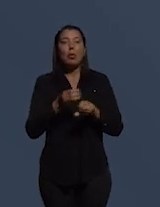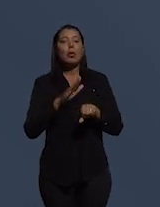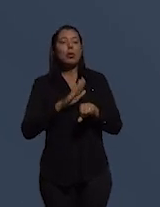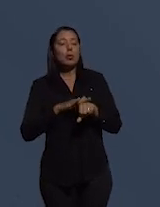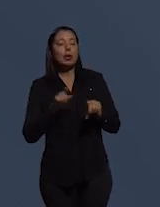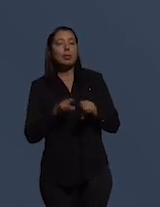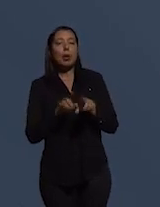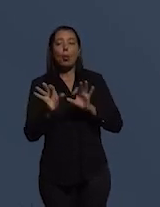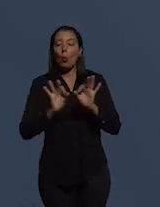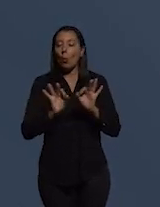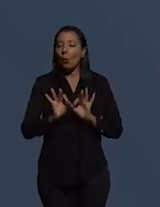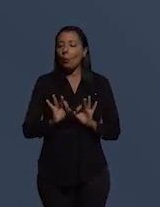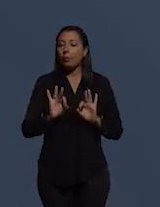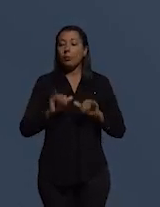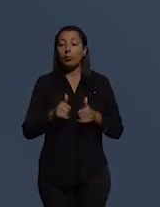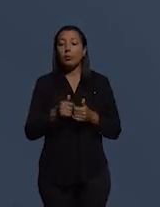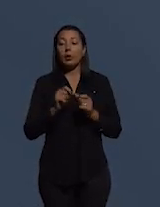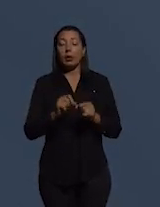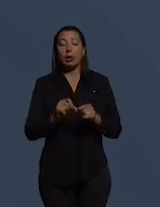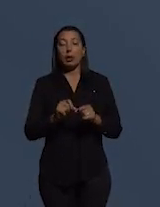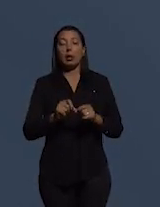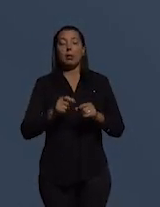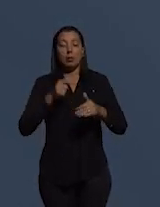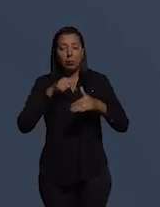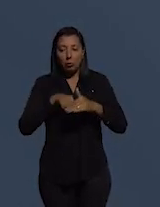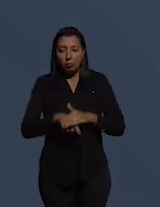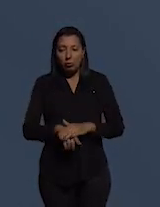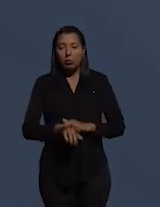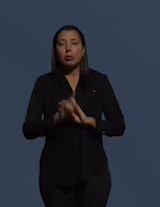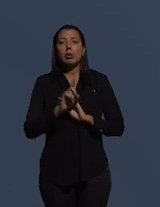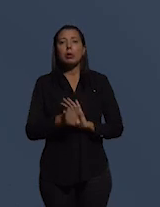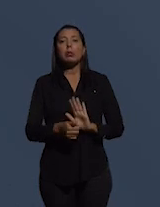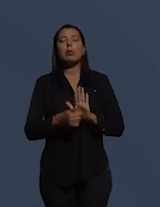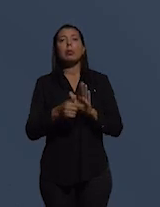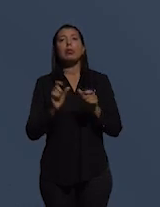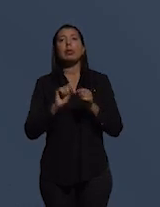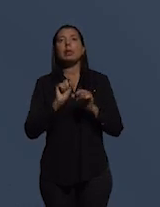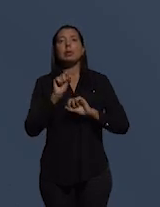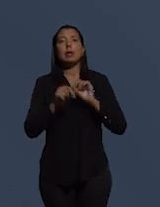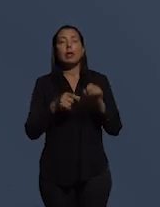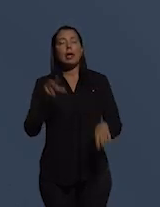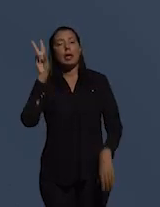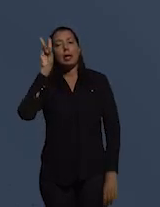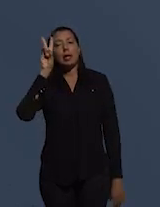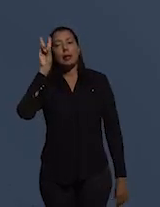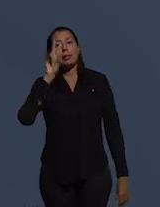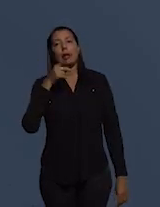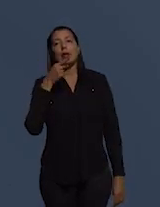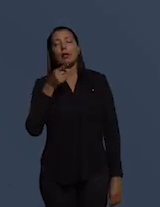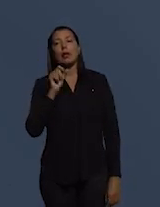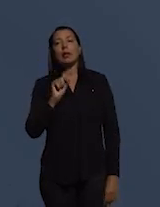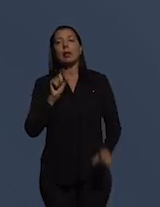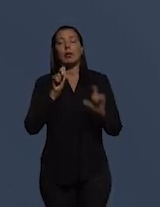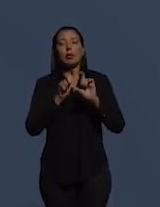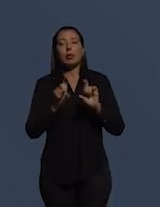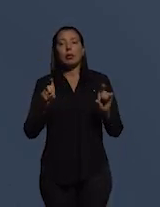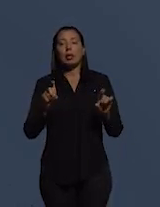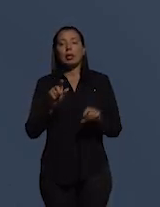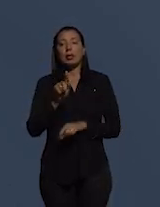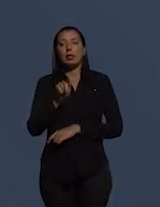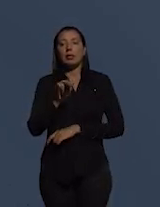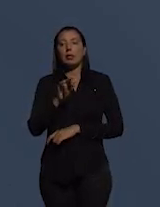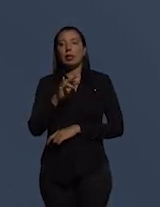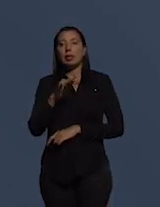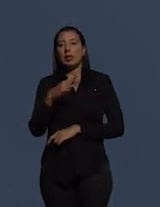padronizada. A questão é mais profunda, a ponto de me fazer aqui lembrar uma frase de Francisco Gomes da